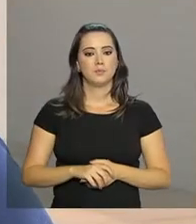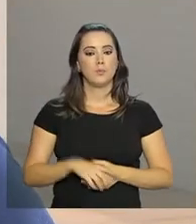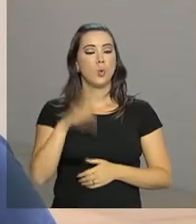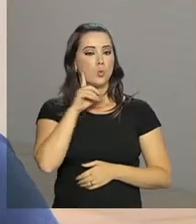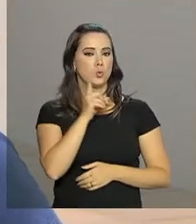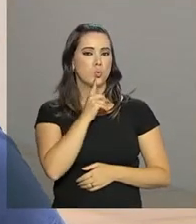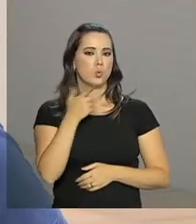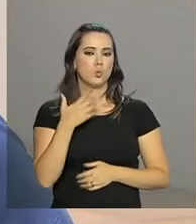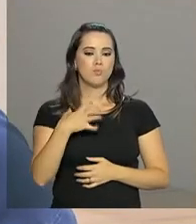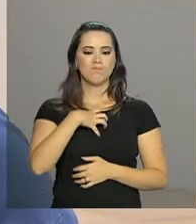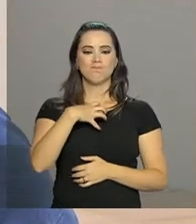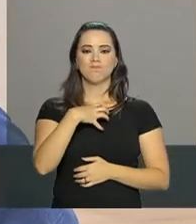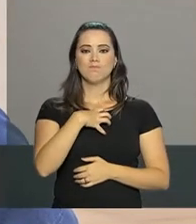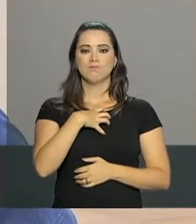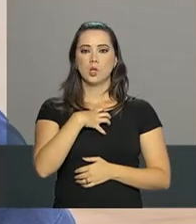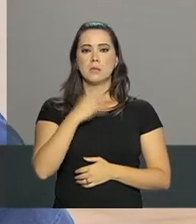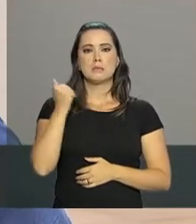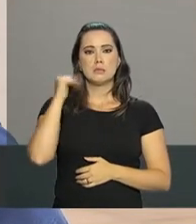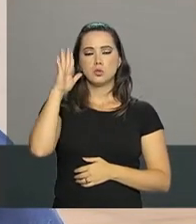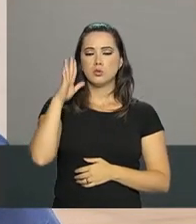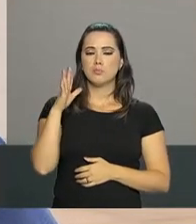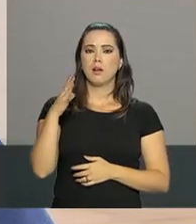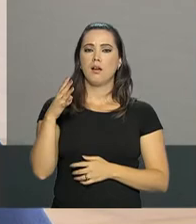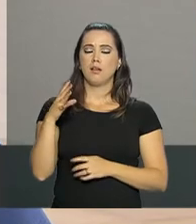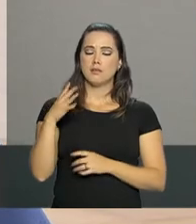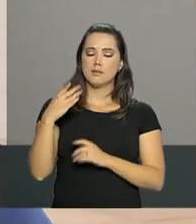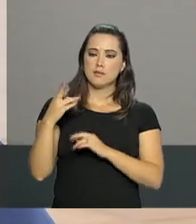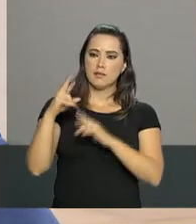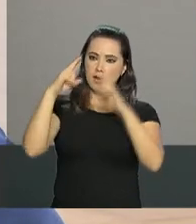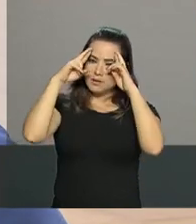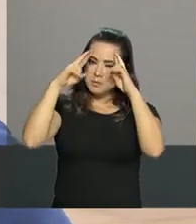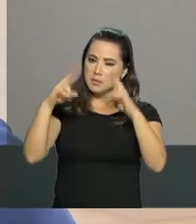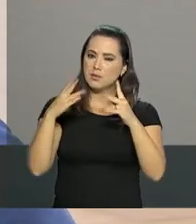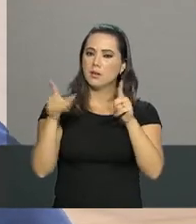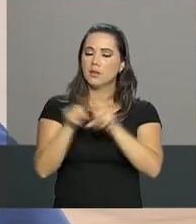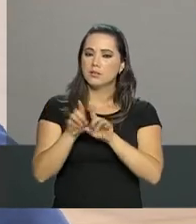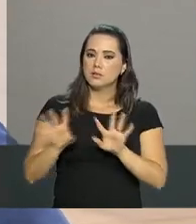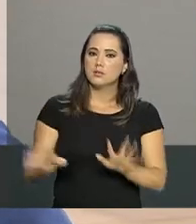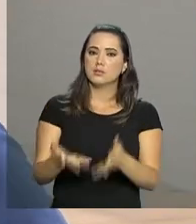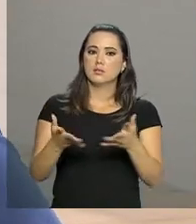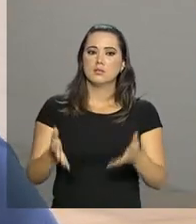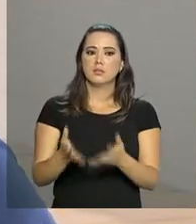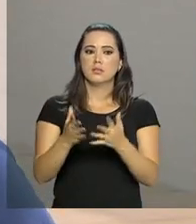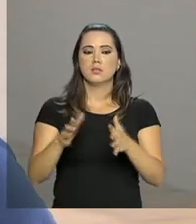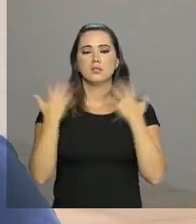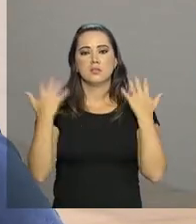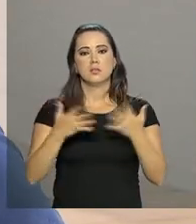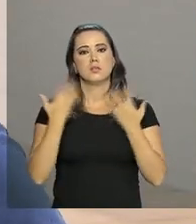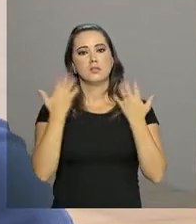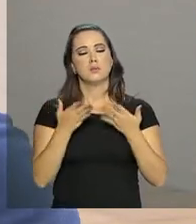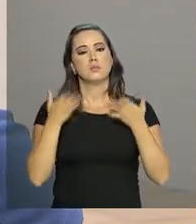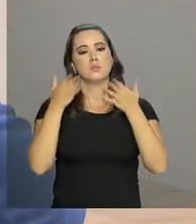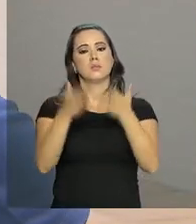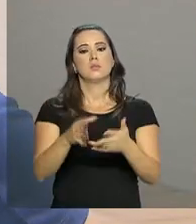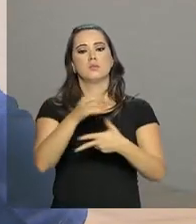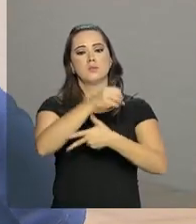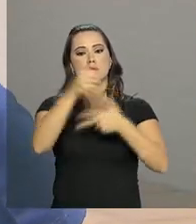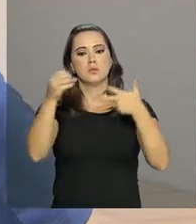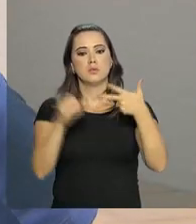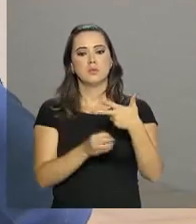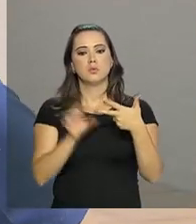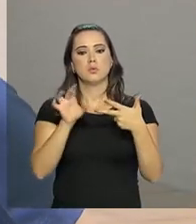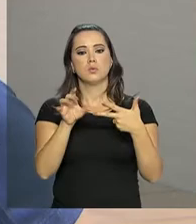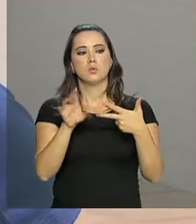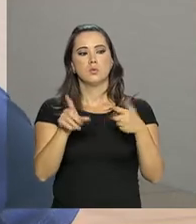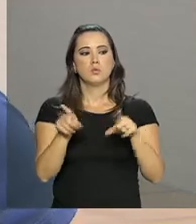surdos se sentem mais contemplados e mais incentivados, mais animados para participar do Enem, não só